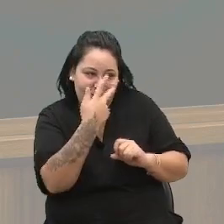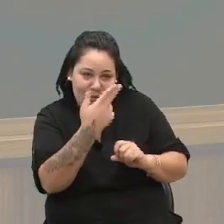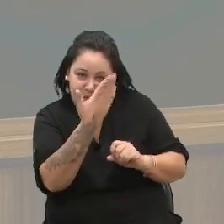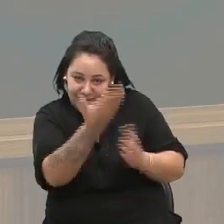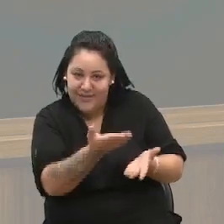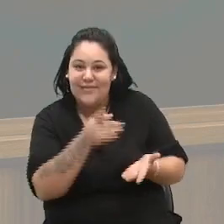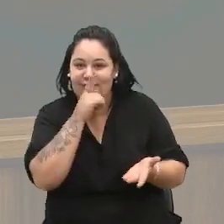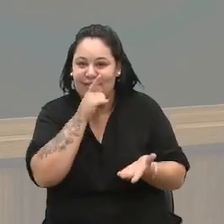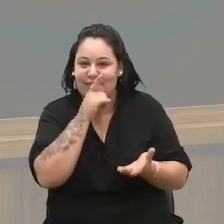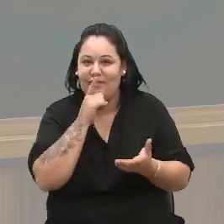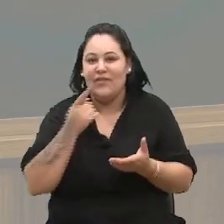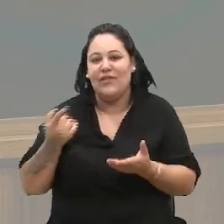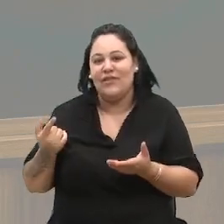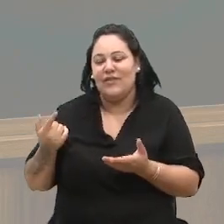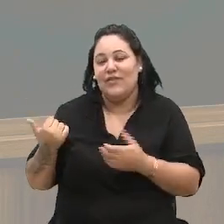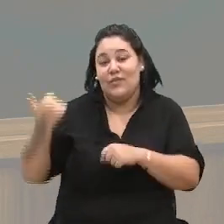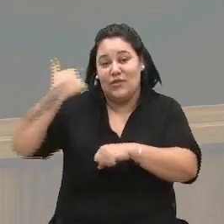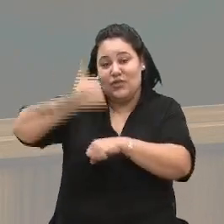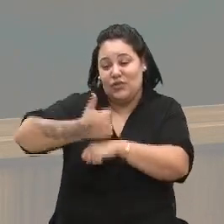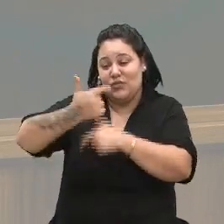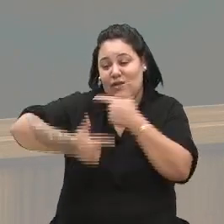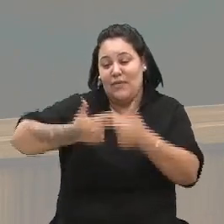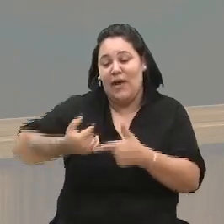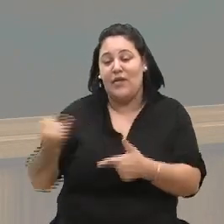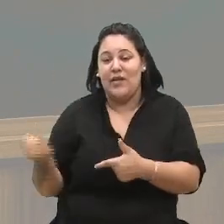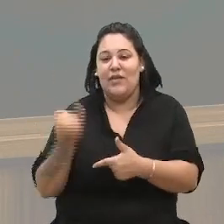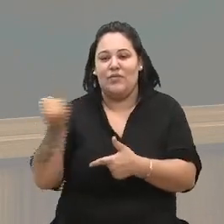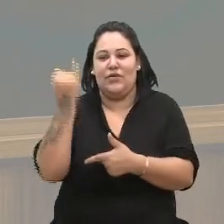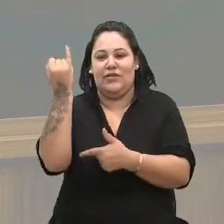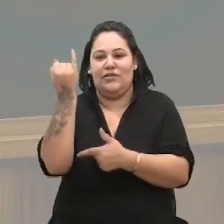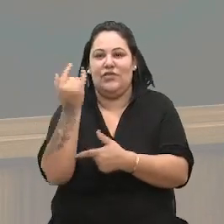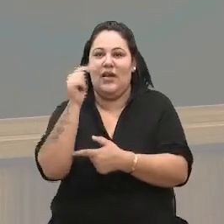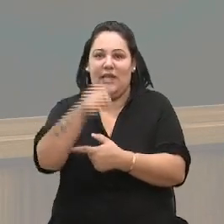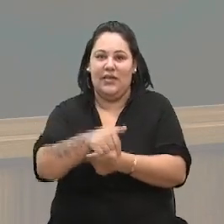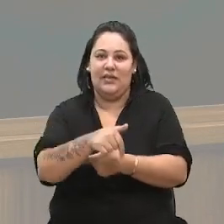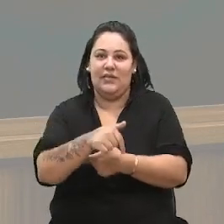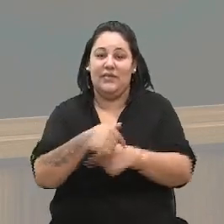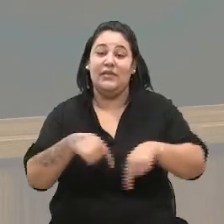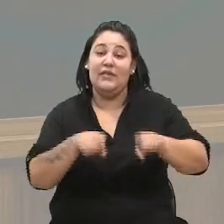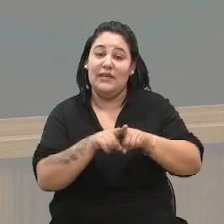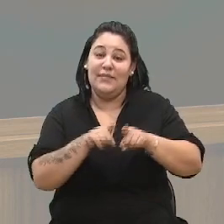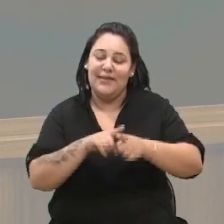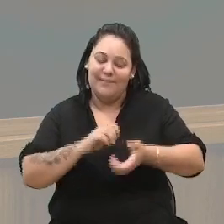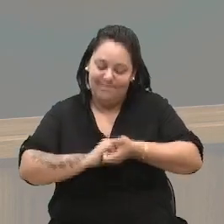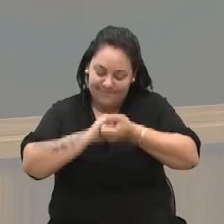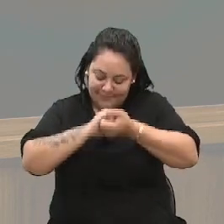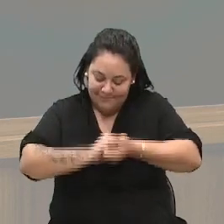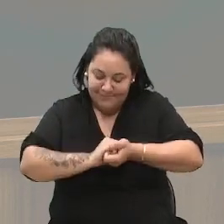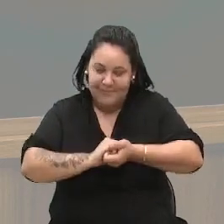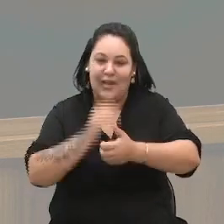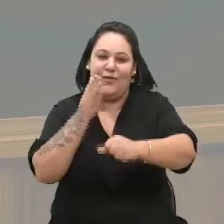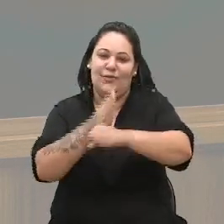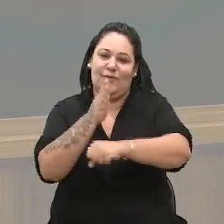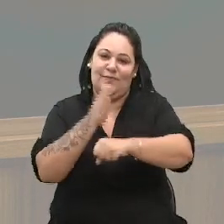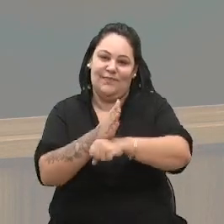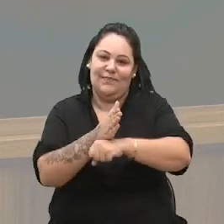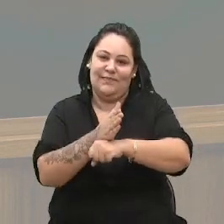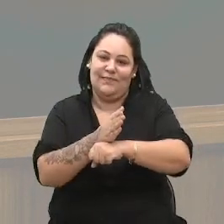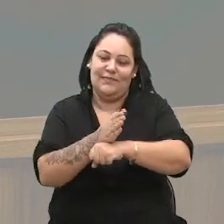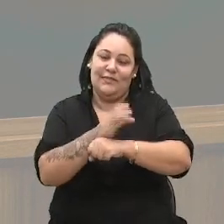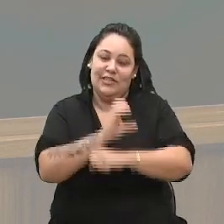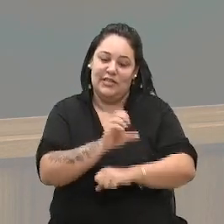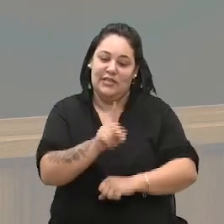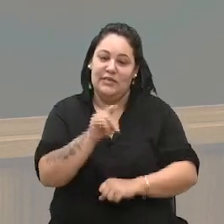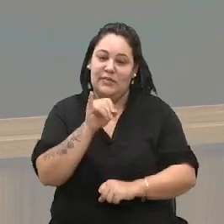então foi um trabalho muito importante, relevante, também, saúde, a sua participação na CPI da